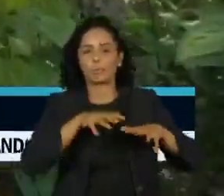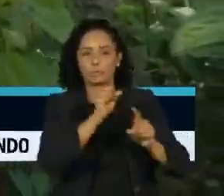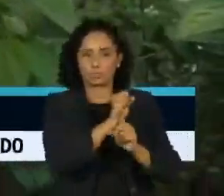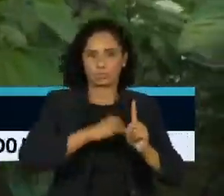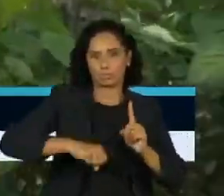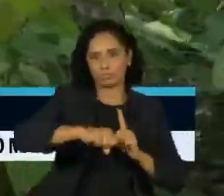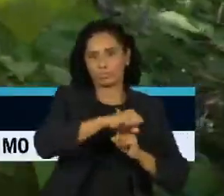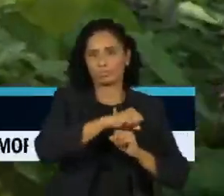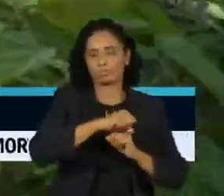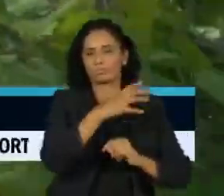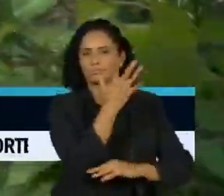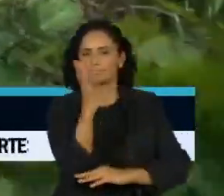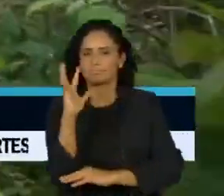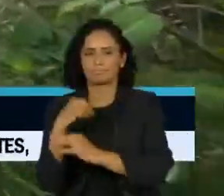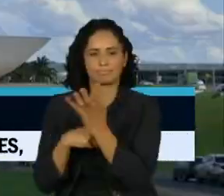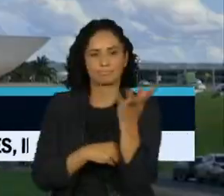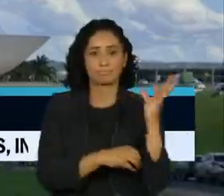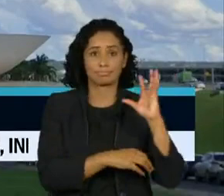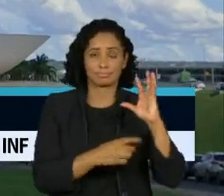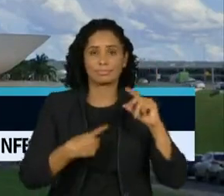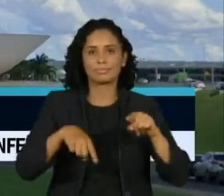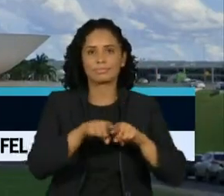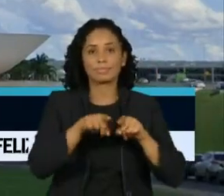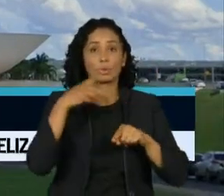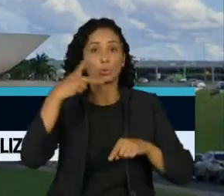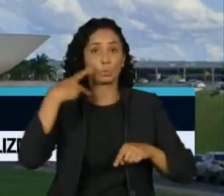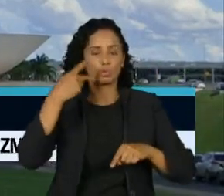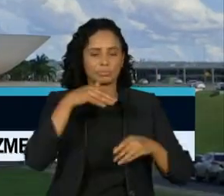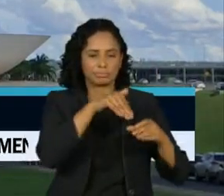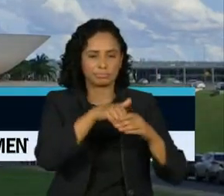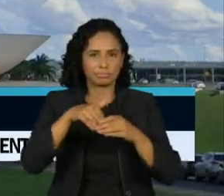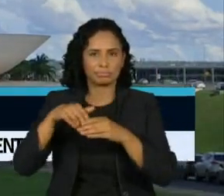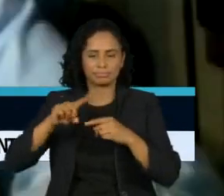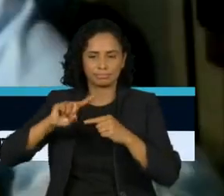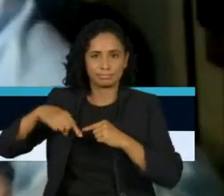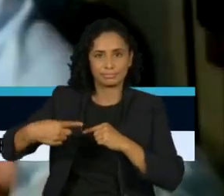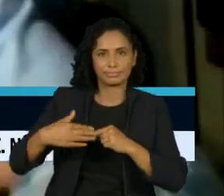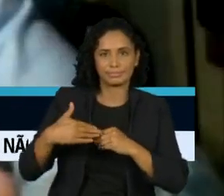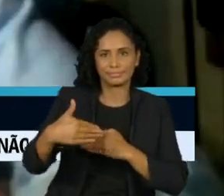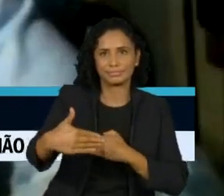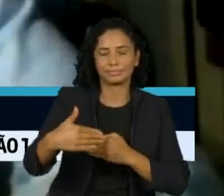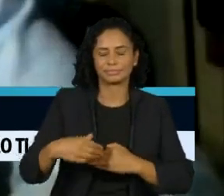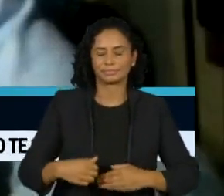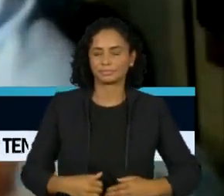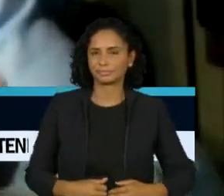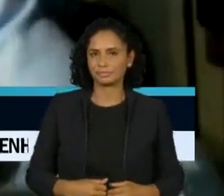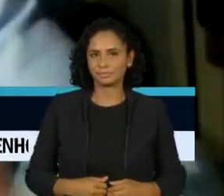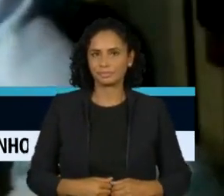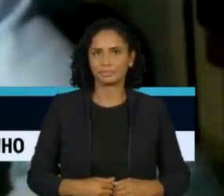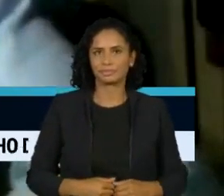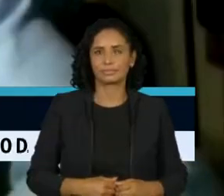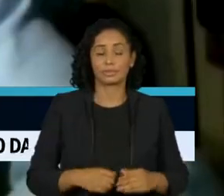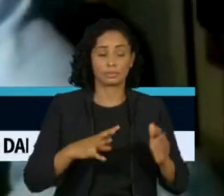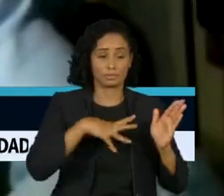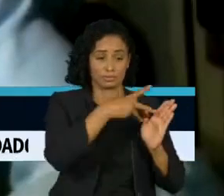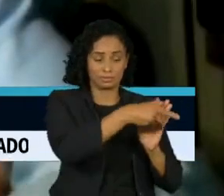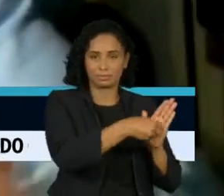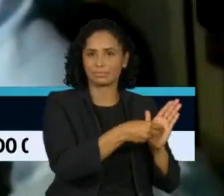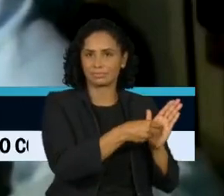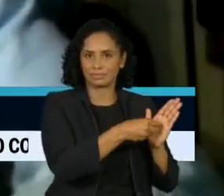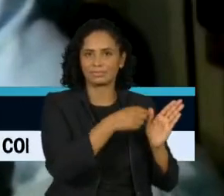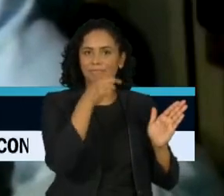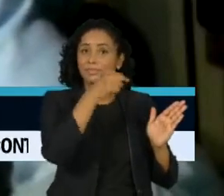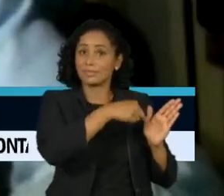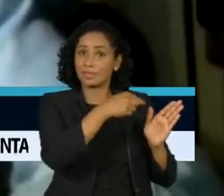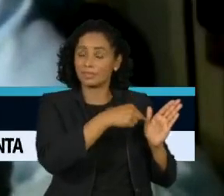meio ambiente e os políticos que forem eleitos para os próximos mandatos. A Amazônia coloca o Brasil no mundo,